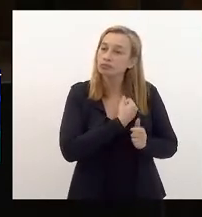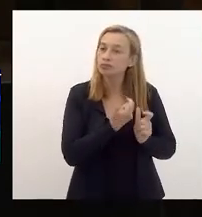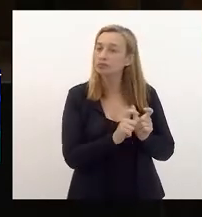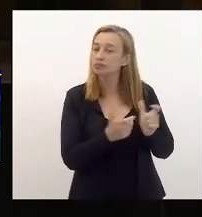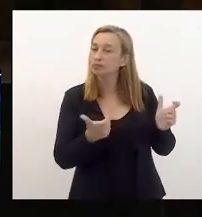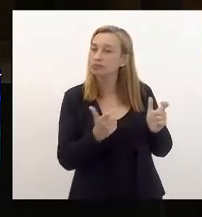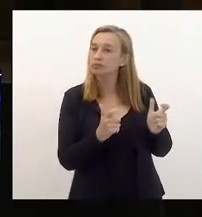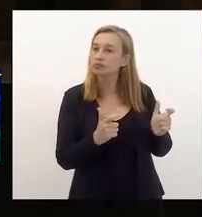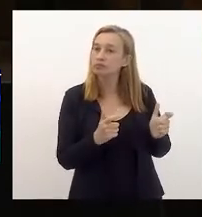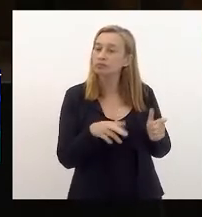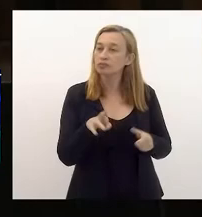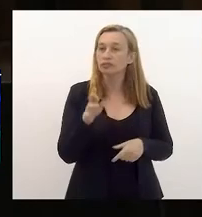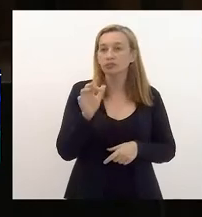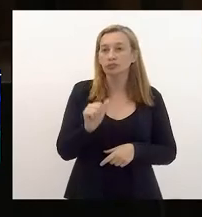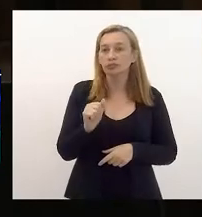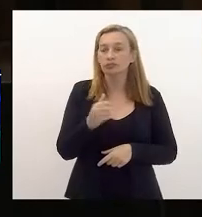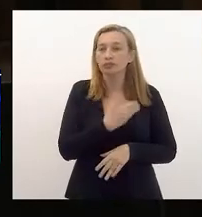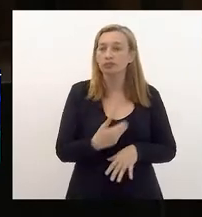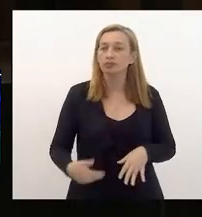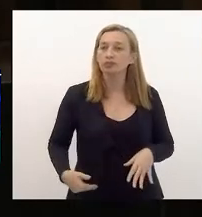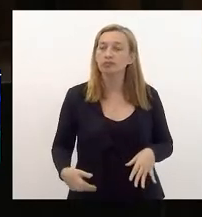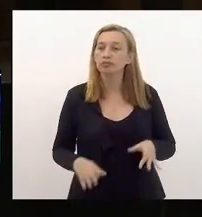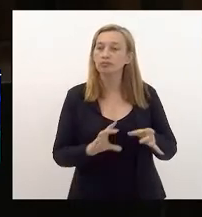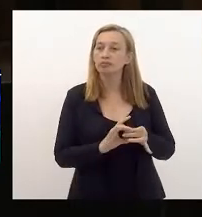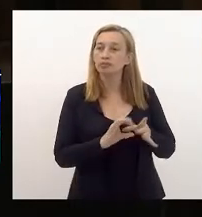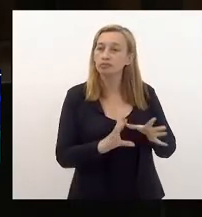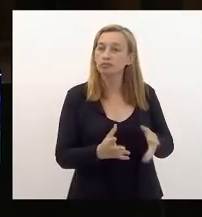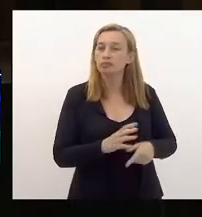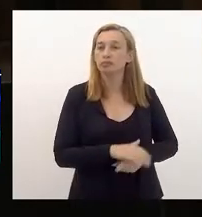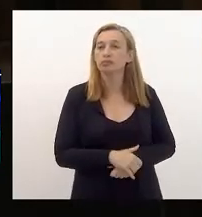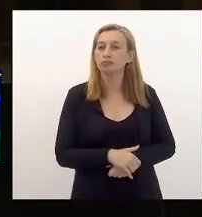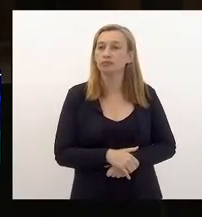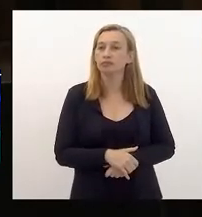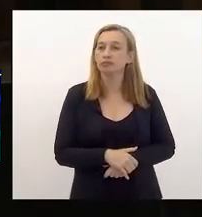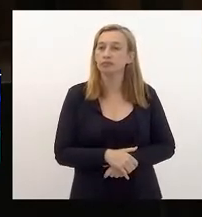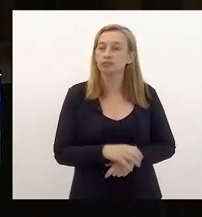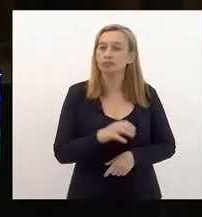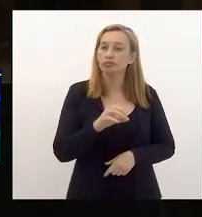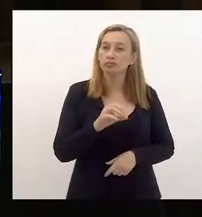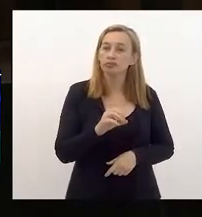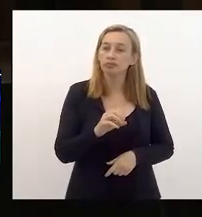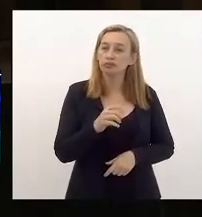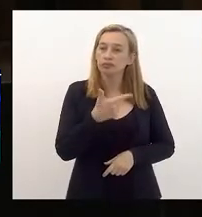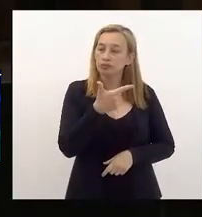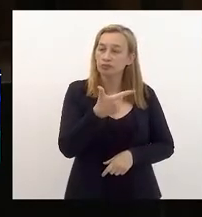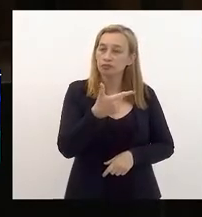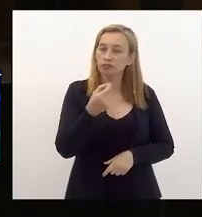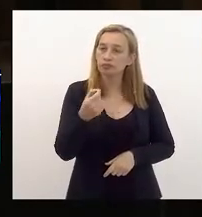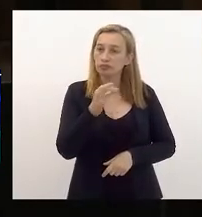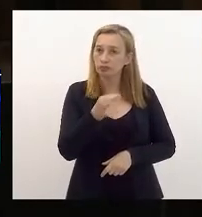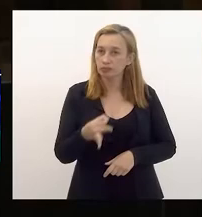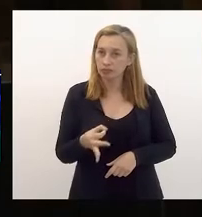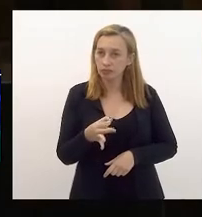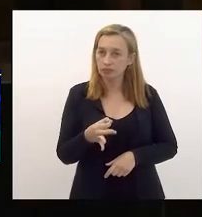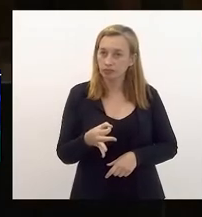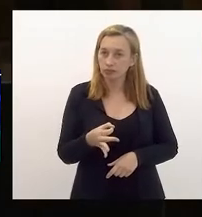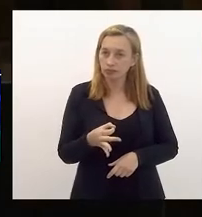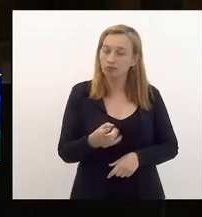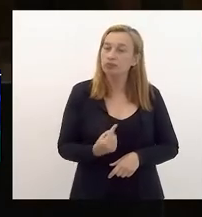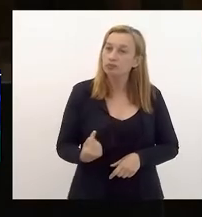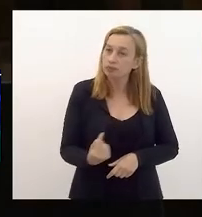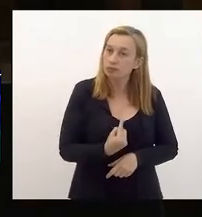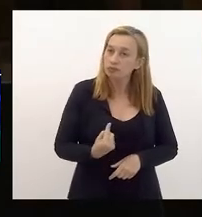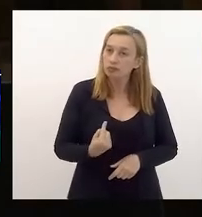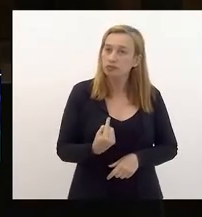previsão de receitas que o governo vai abrir mão ao redor de 20%. Desde que a gente